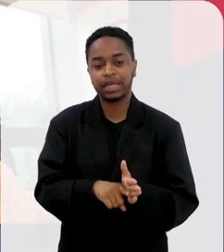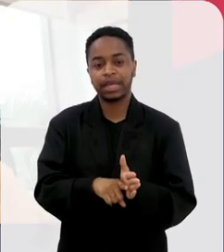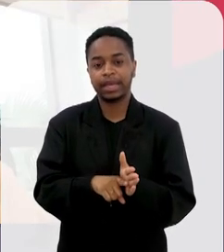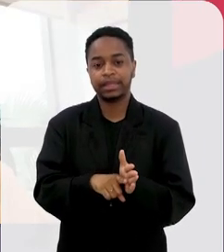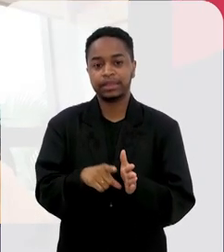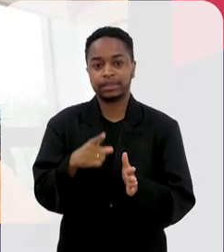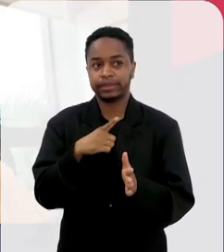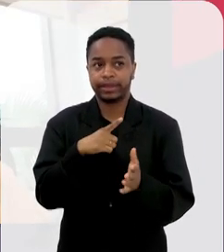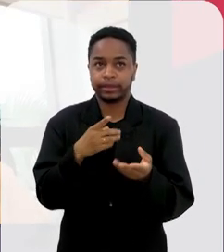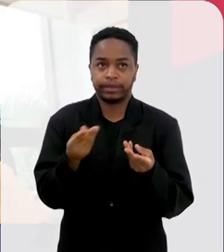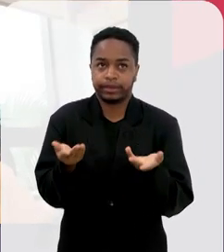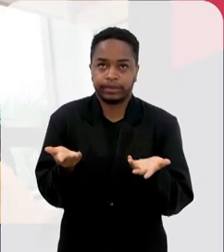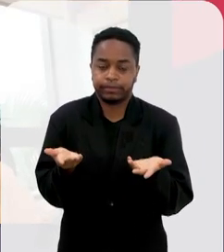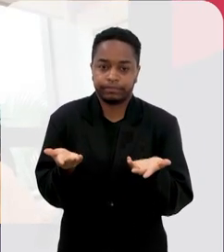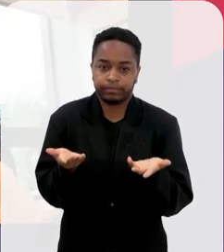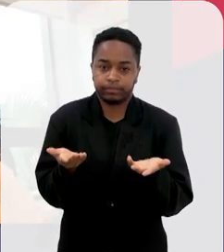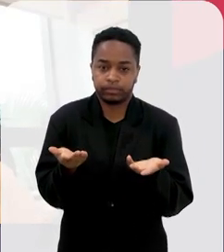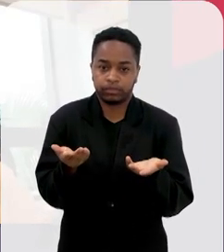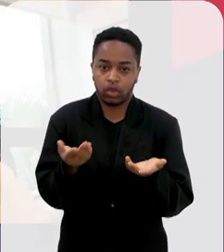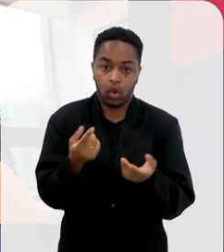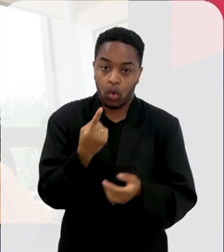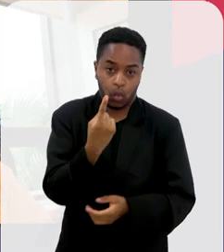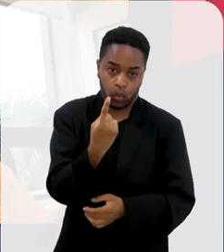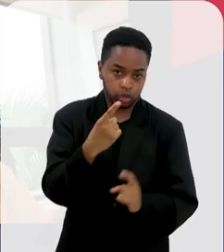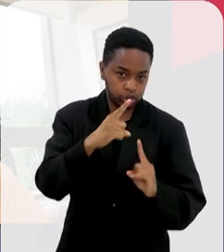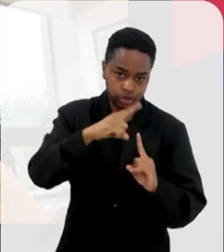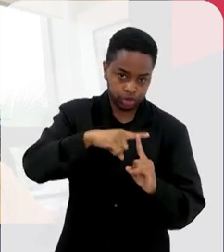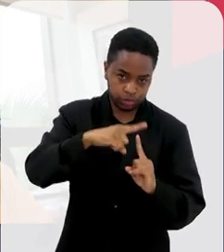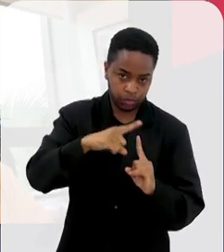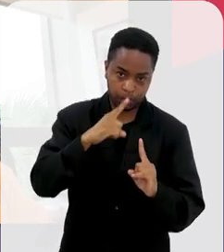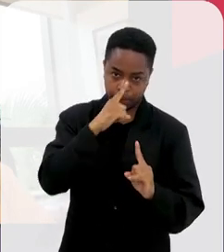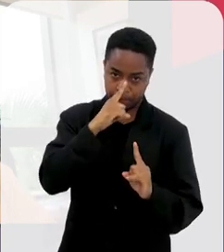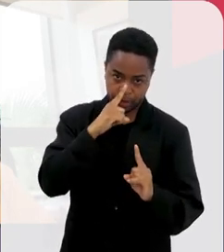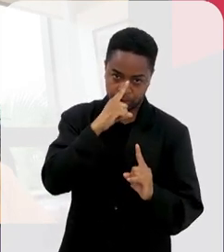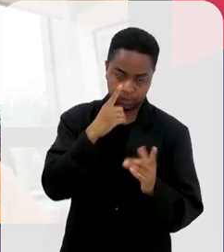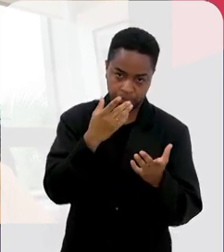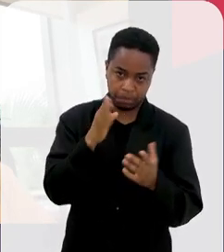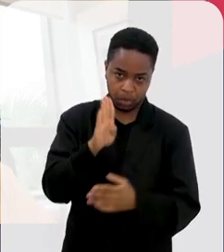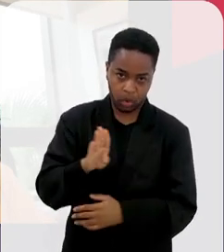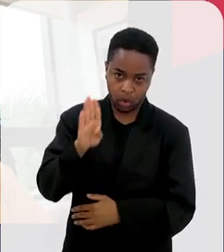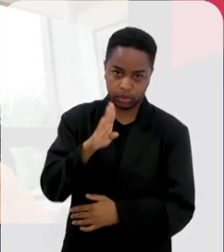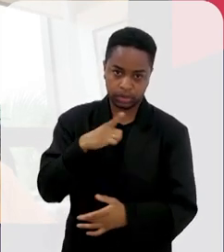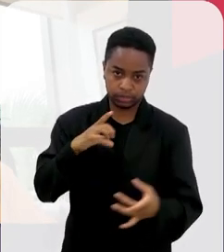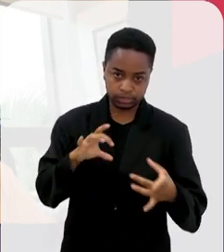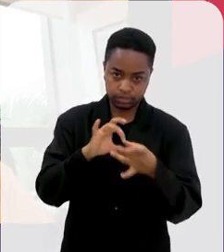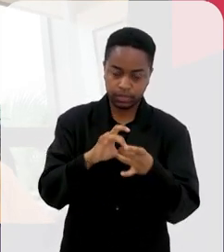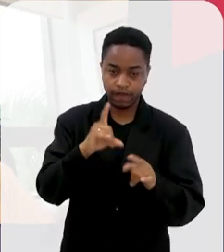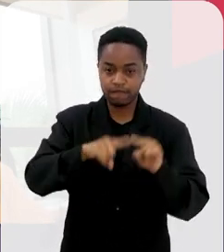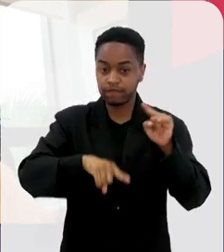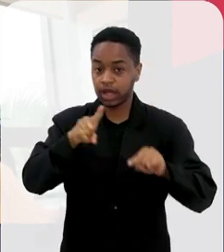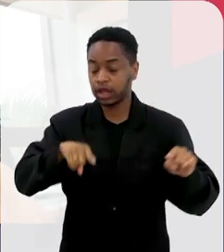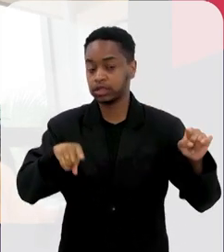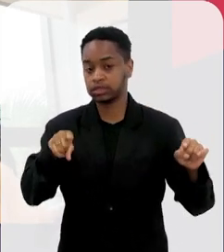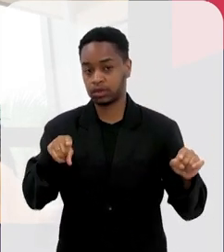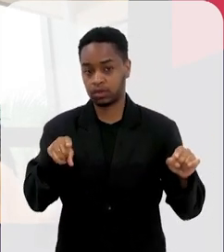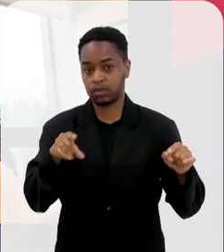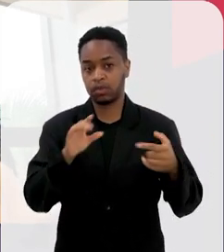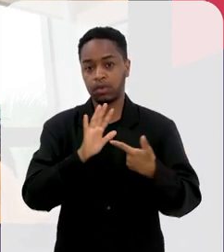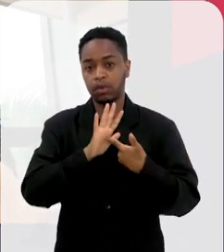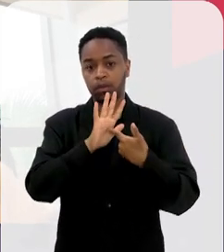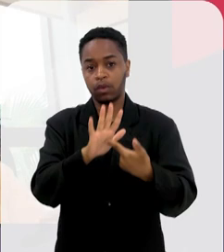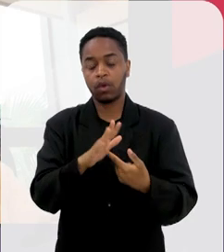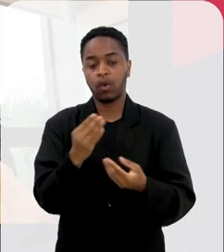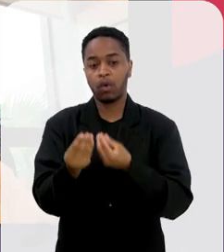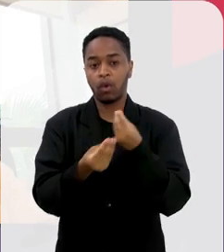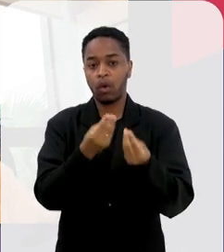existem um desses fatores de risco biológico, né? Que está envolvido essa variação, né?